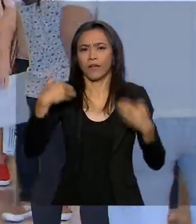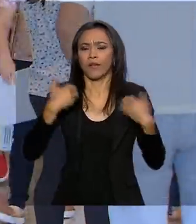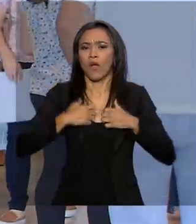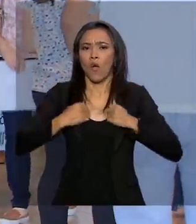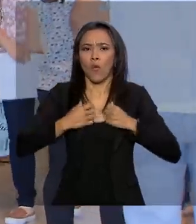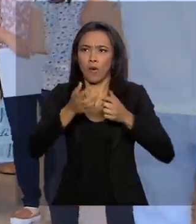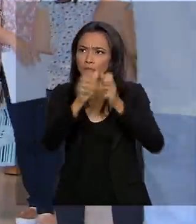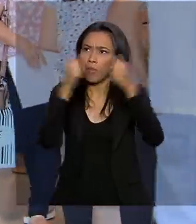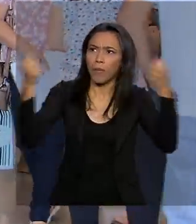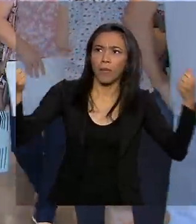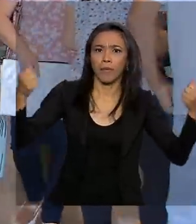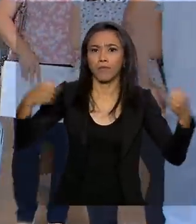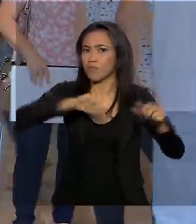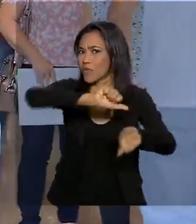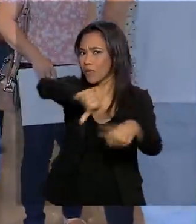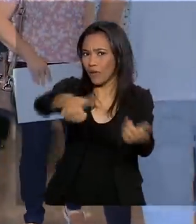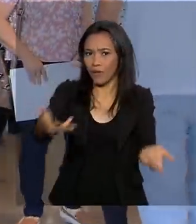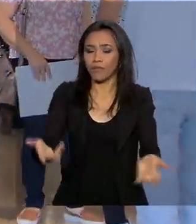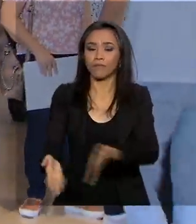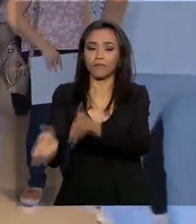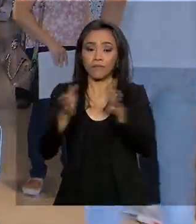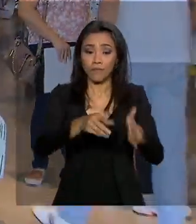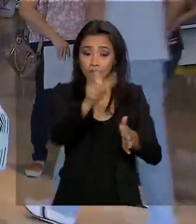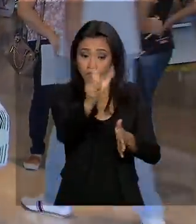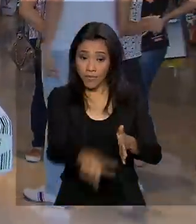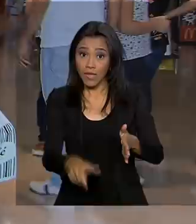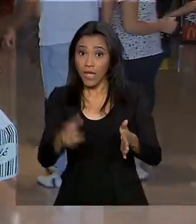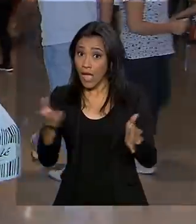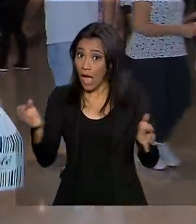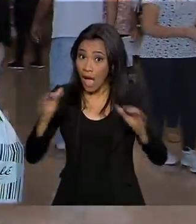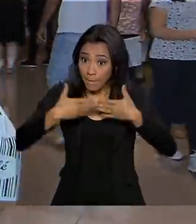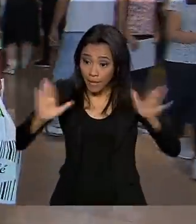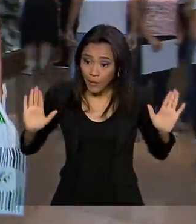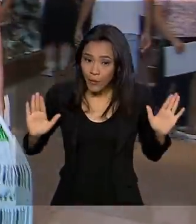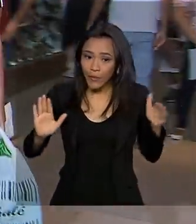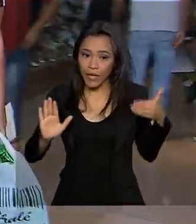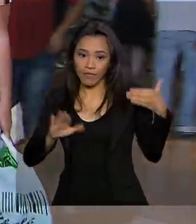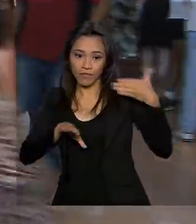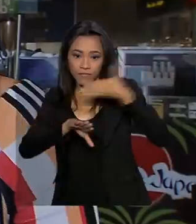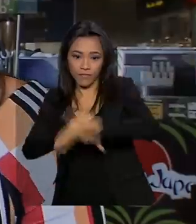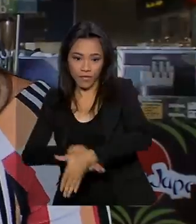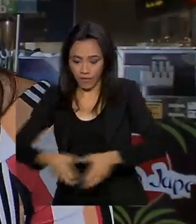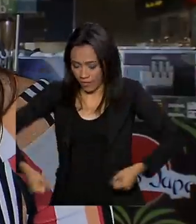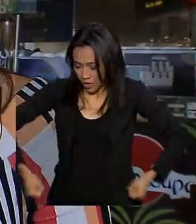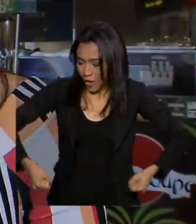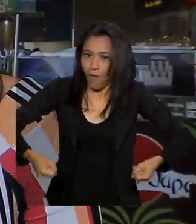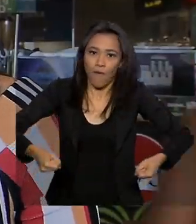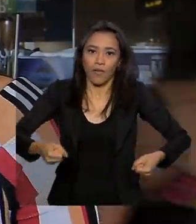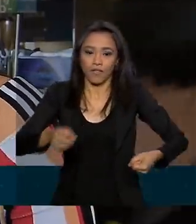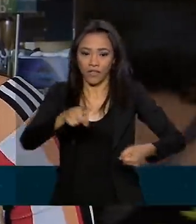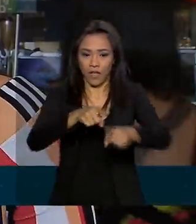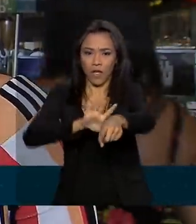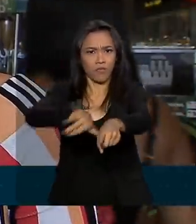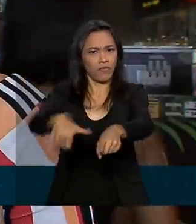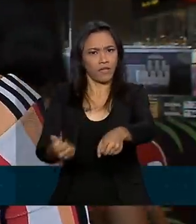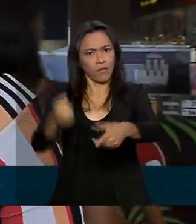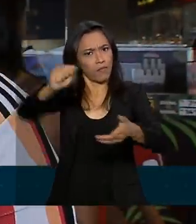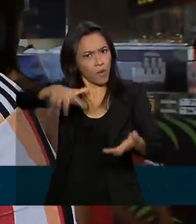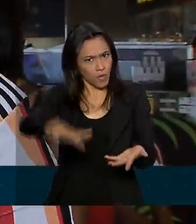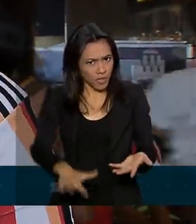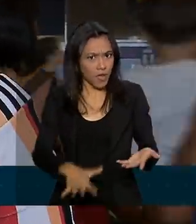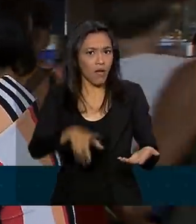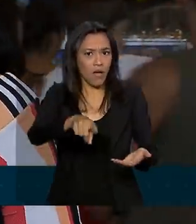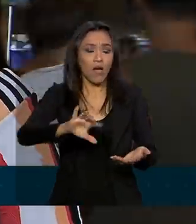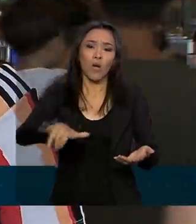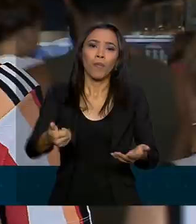Essa publicitária veio assim que o shopping abriu, e já estava cheia de sacolas. Aproveita, né, quando está em promoção, assim, para a gente